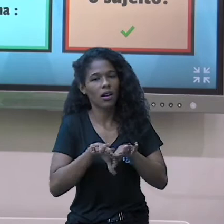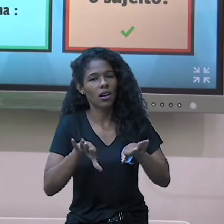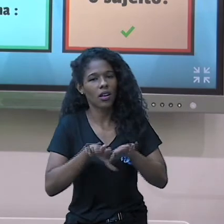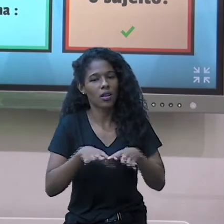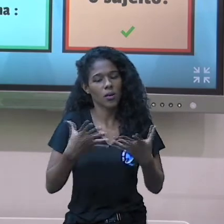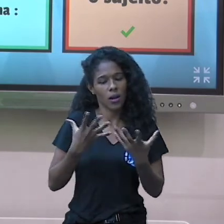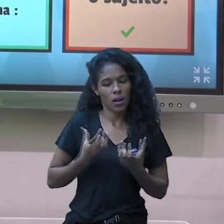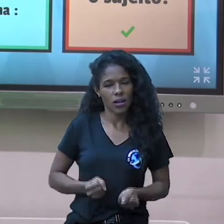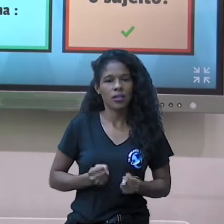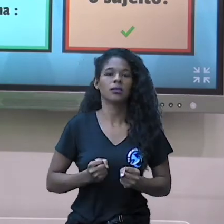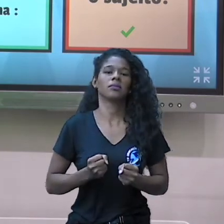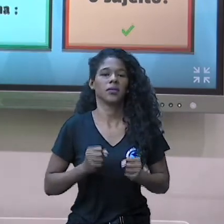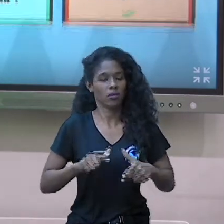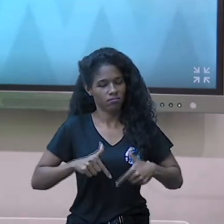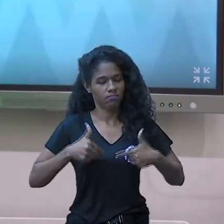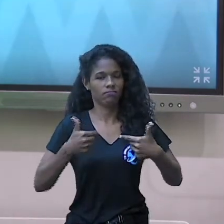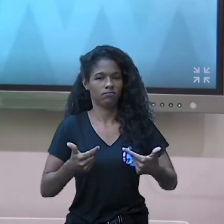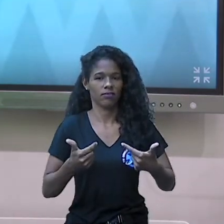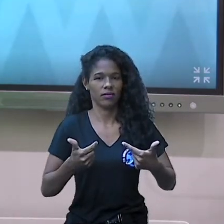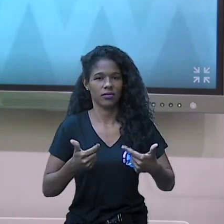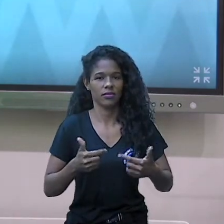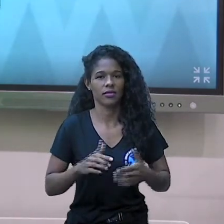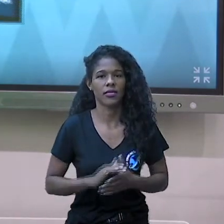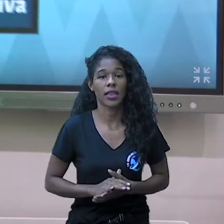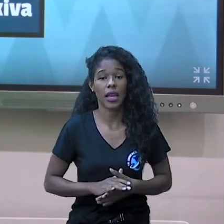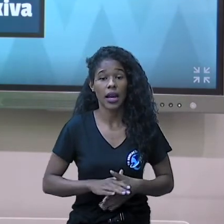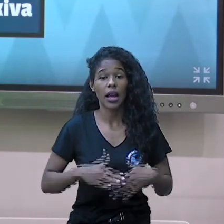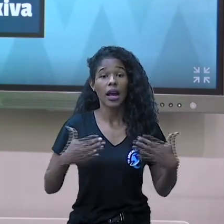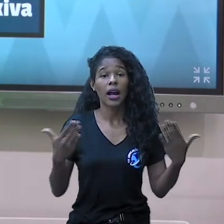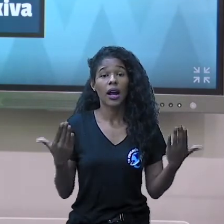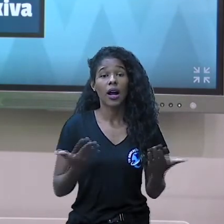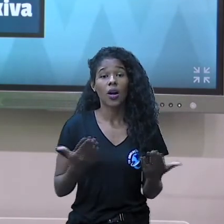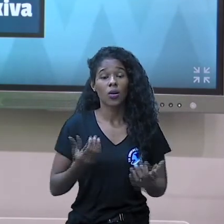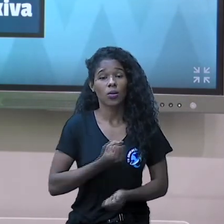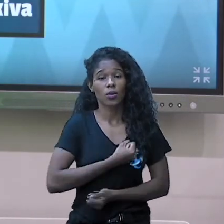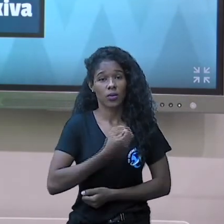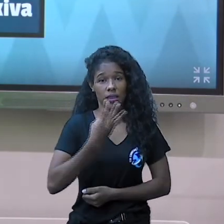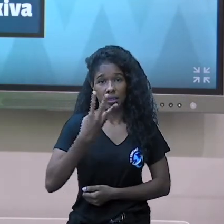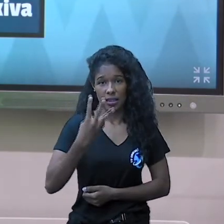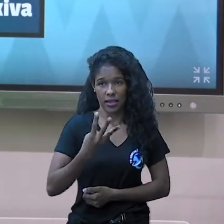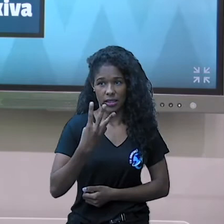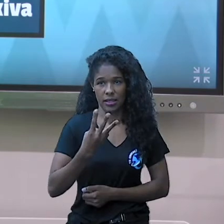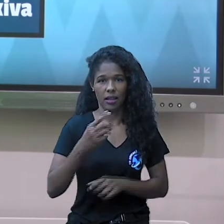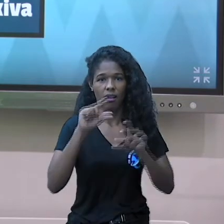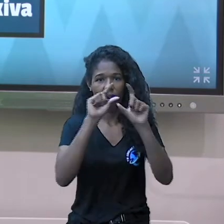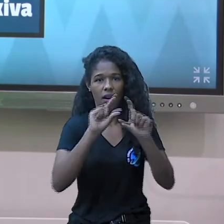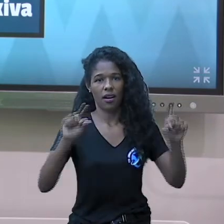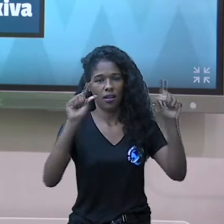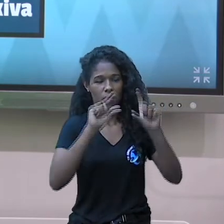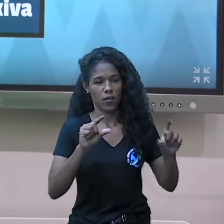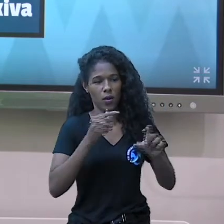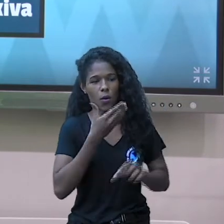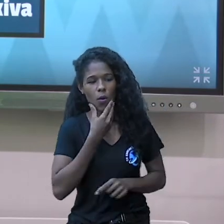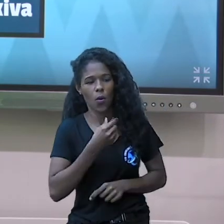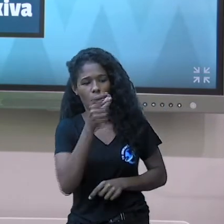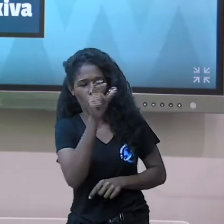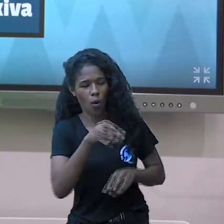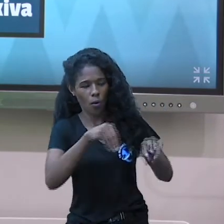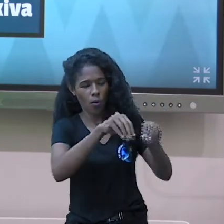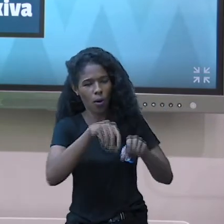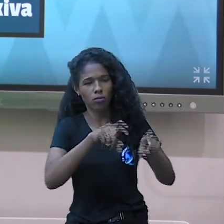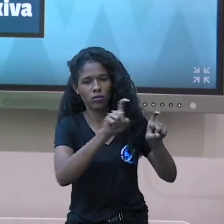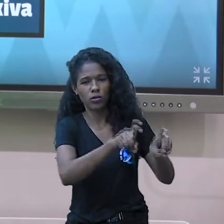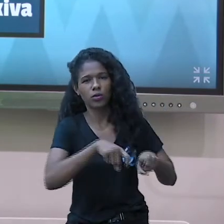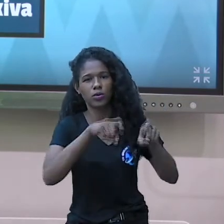agora no três. Só os números ímpares? Vamos ver se dá sorte? A frase, o homem cultivou o terreno,